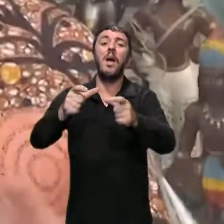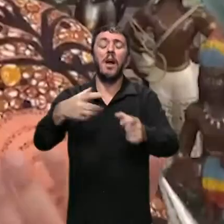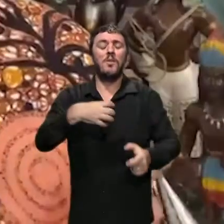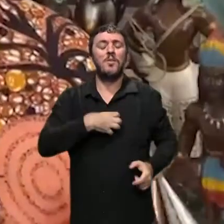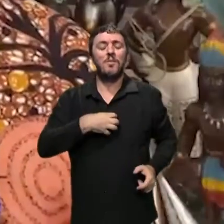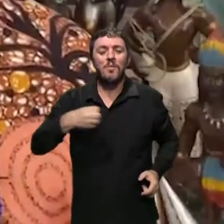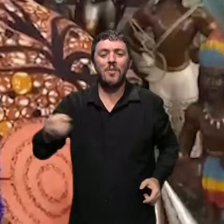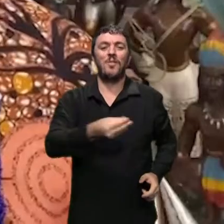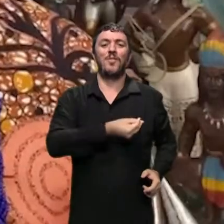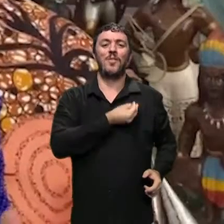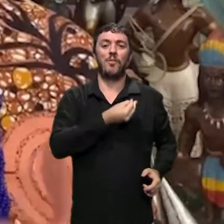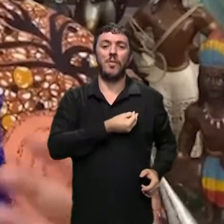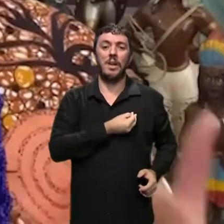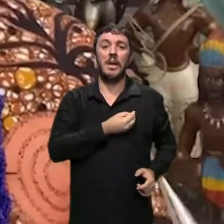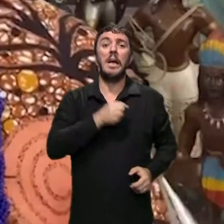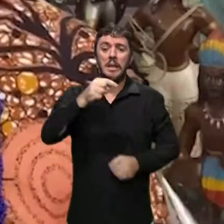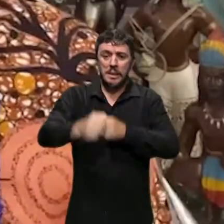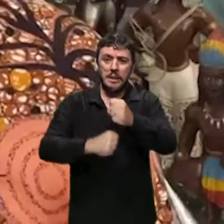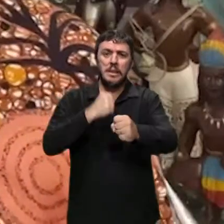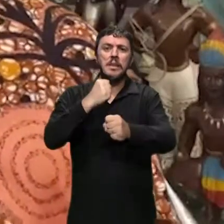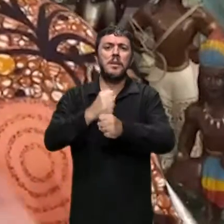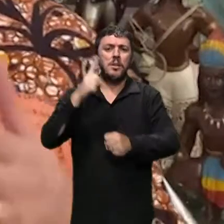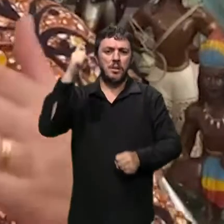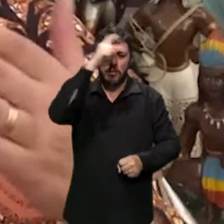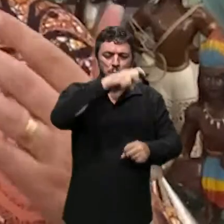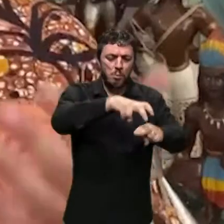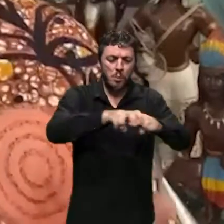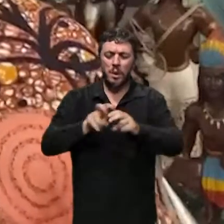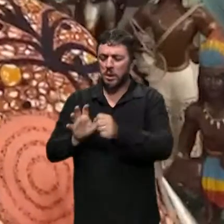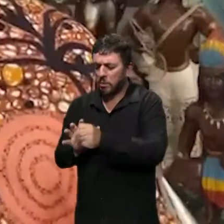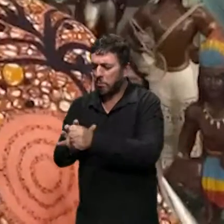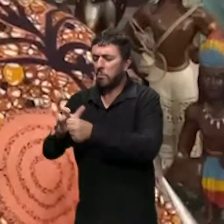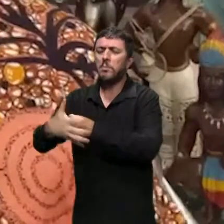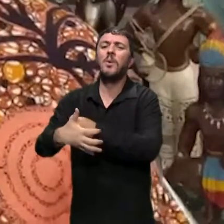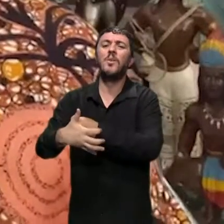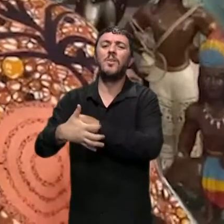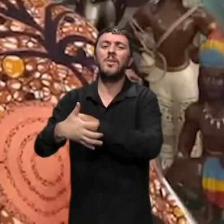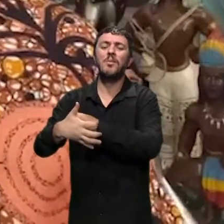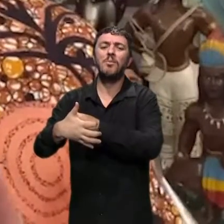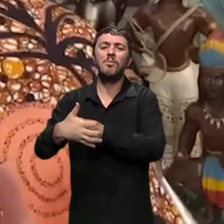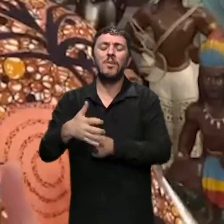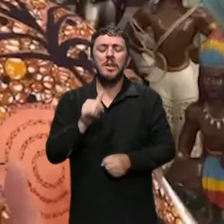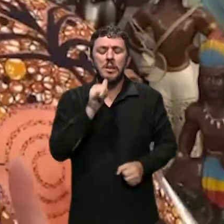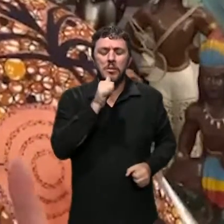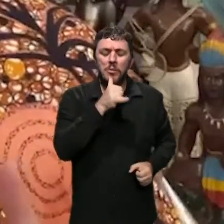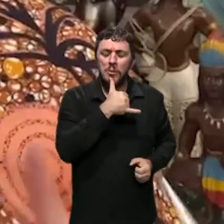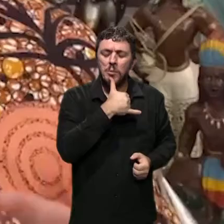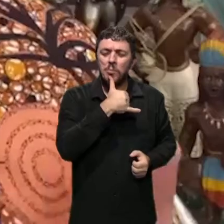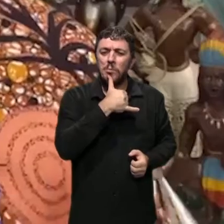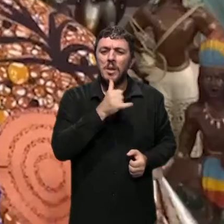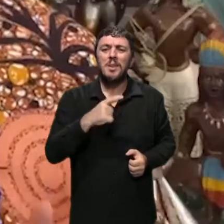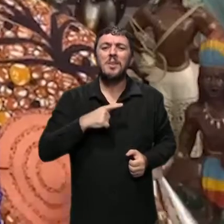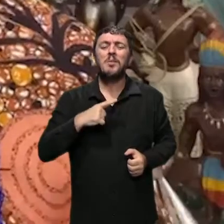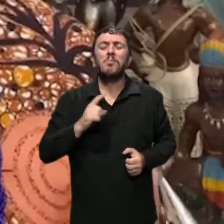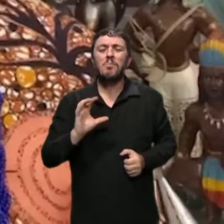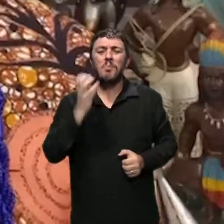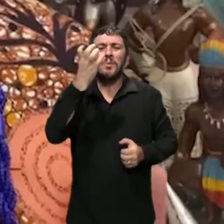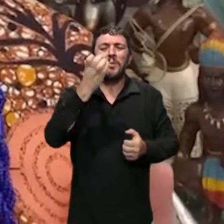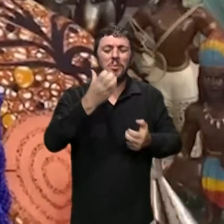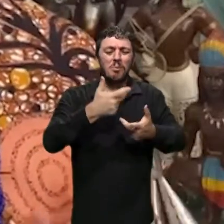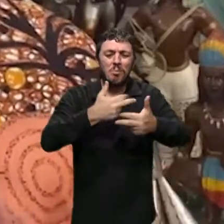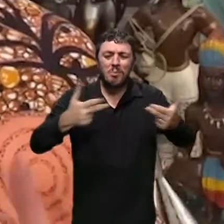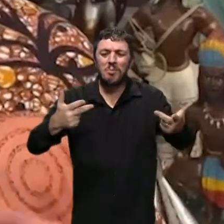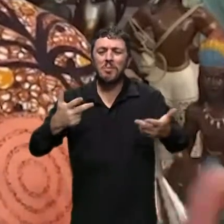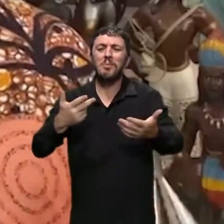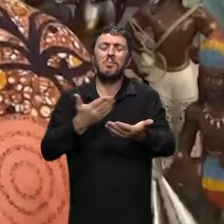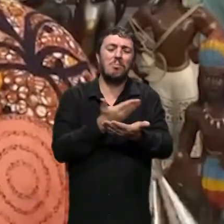Tivemos um ano difícil, né? Devido à pandemia, muitas perdas, mas muita gente está falando que esse ano é